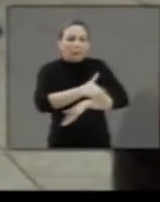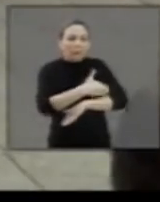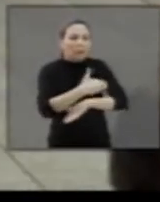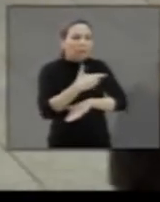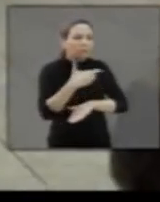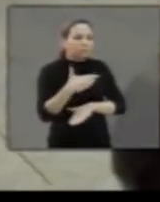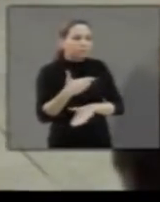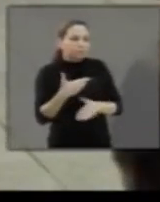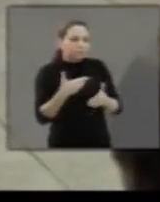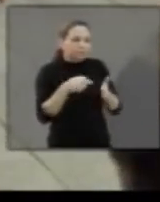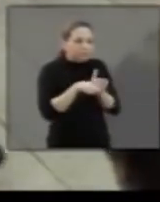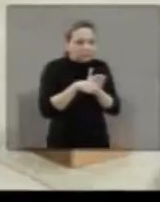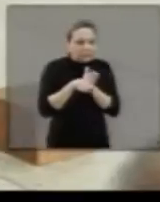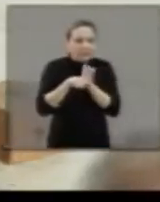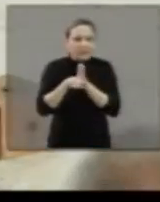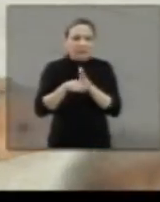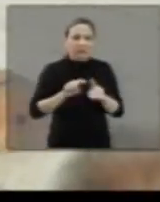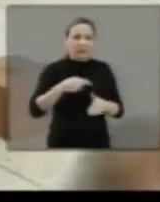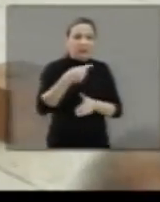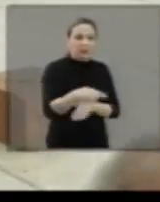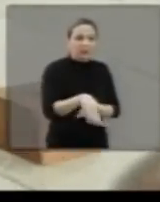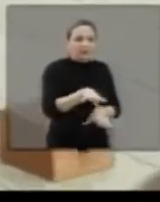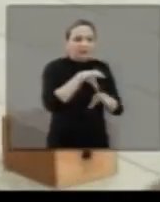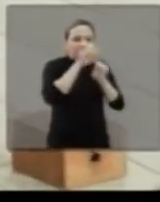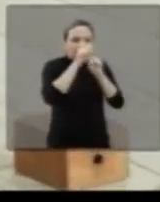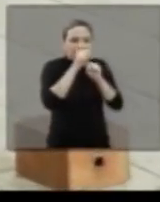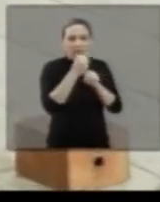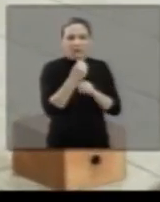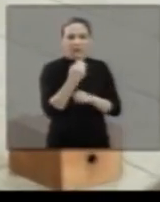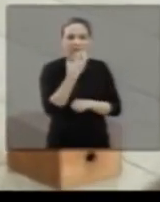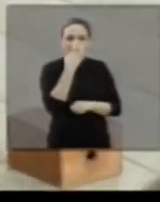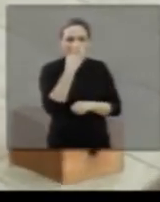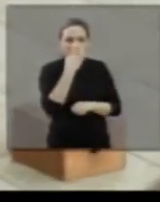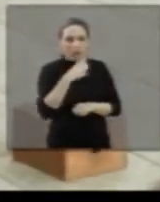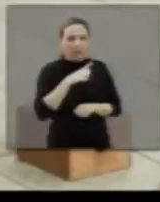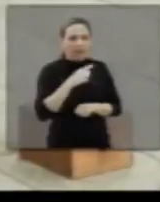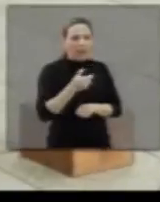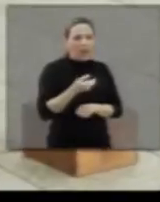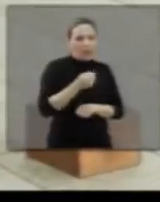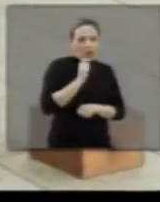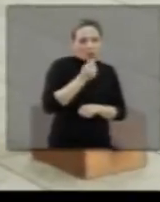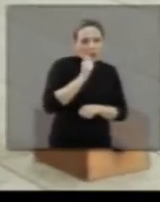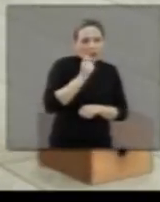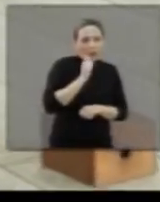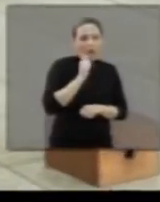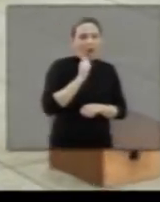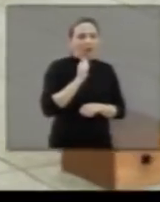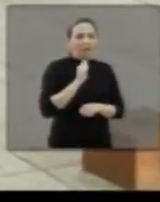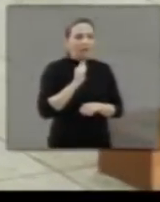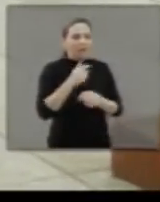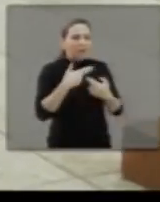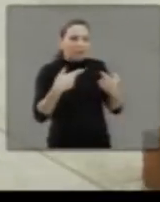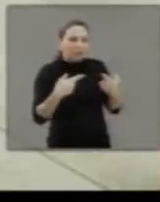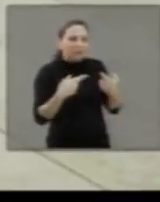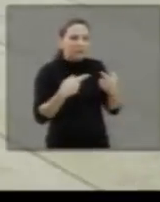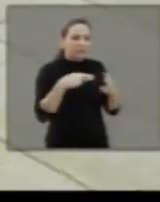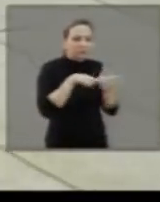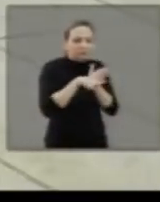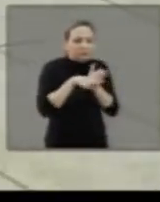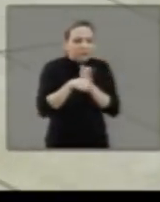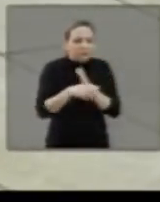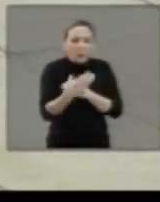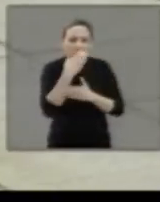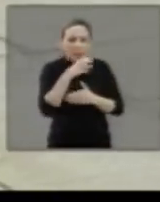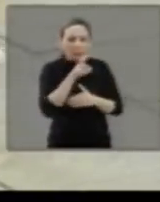na rua, né. E, posteriormente, o trabalho do cão farejador, né. Farejar drogas, farejar explosivos,